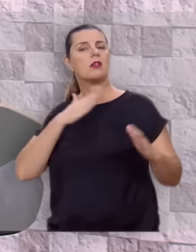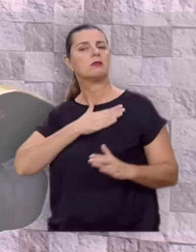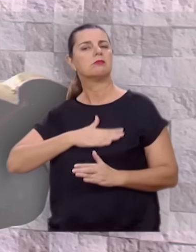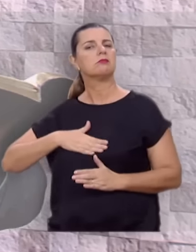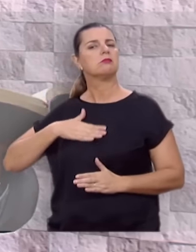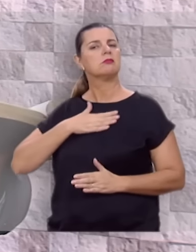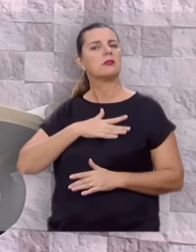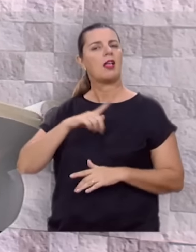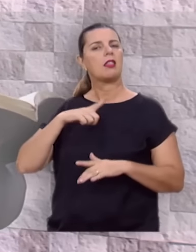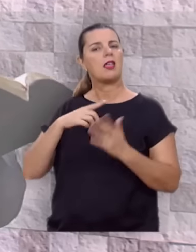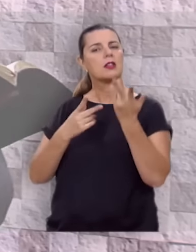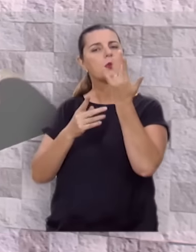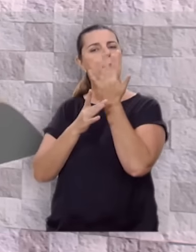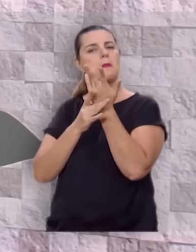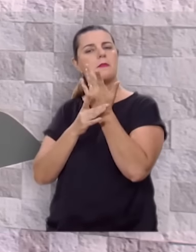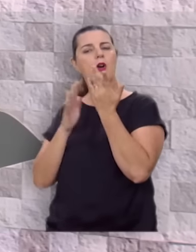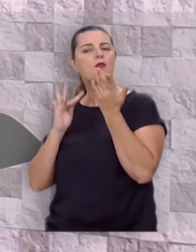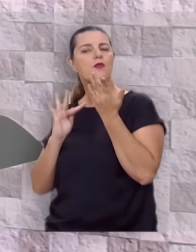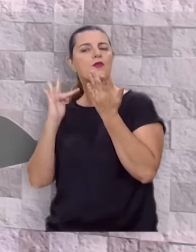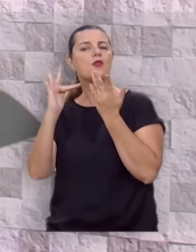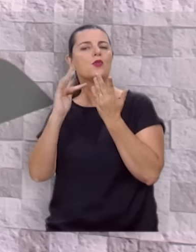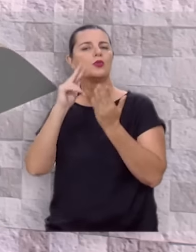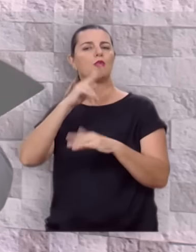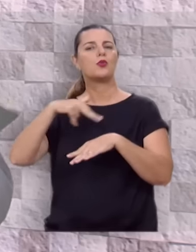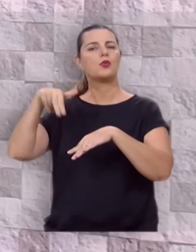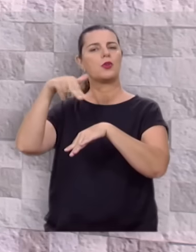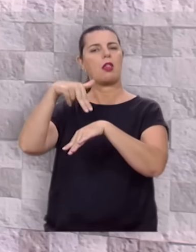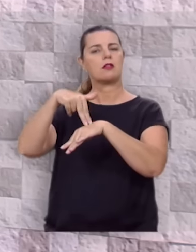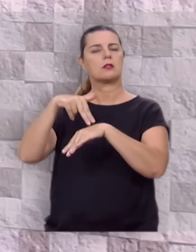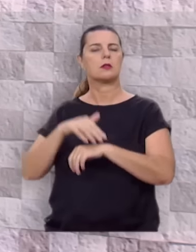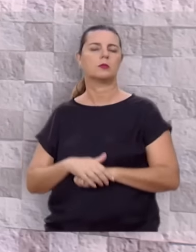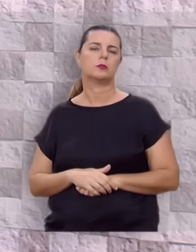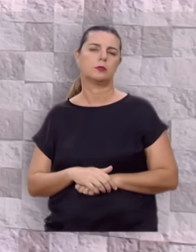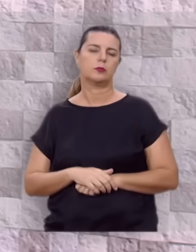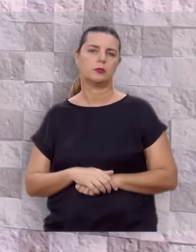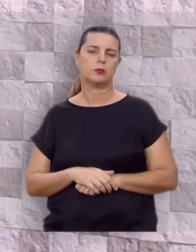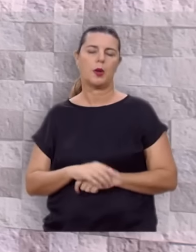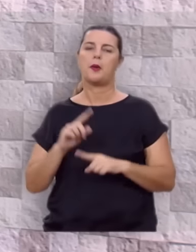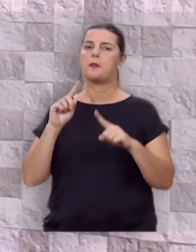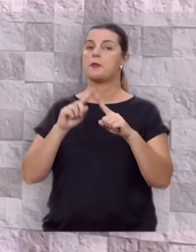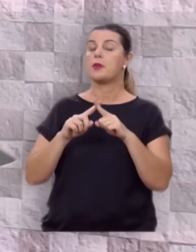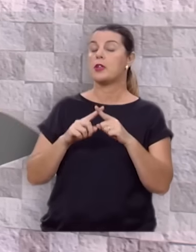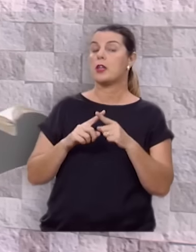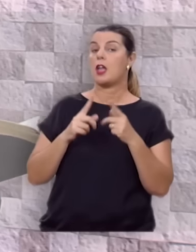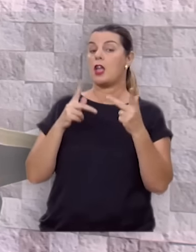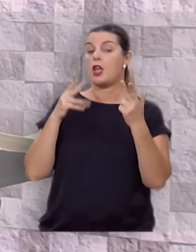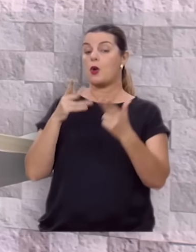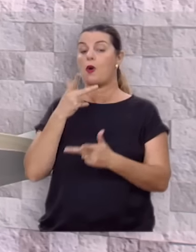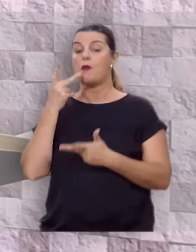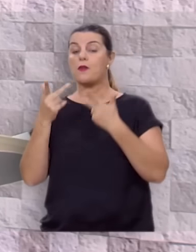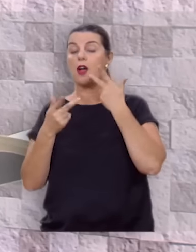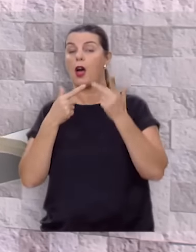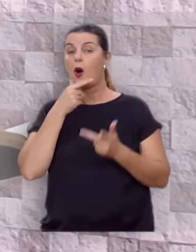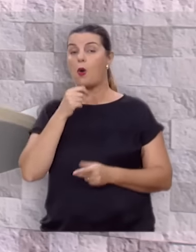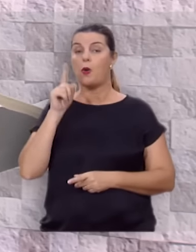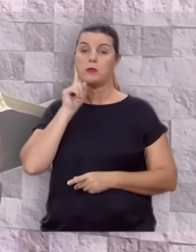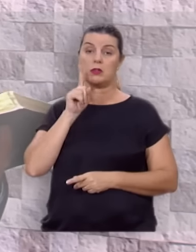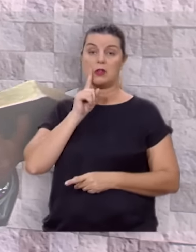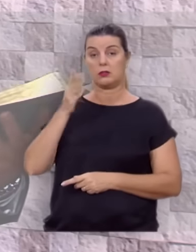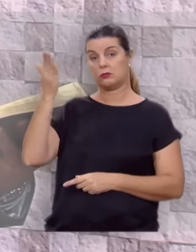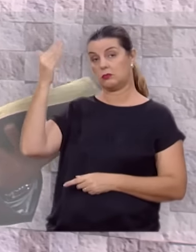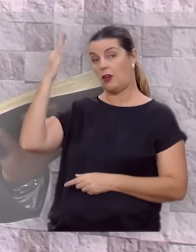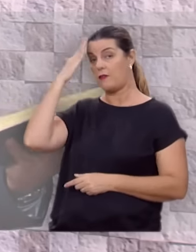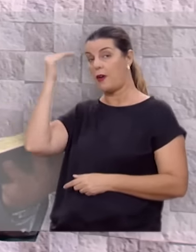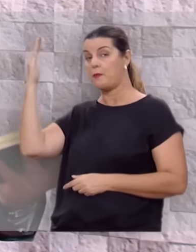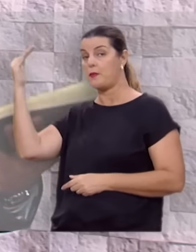grande privilégio de ter nas mãos o futuro da nação. porque, como dizia Abraão Lincoln,